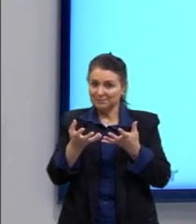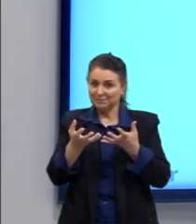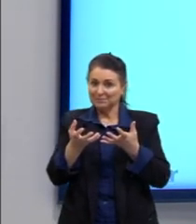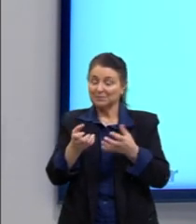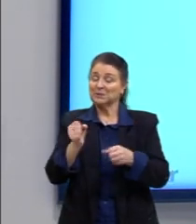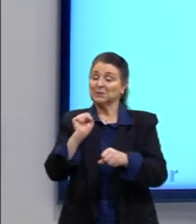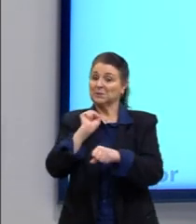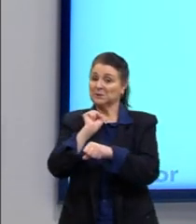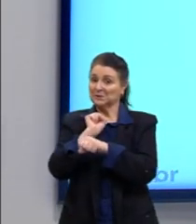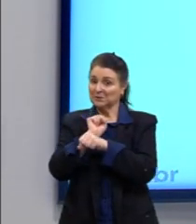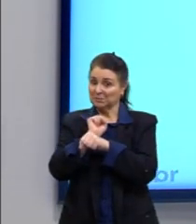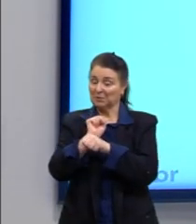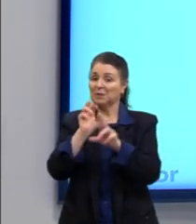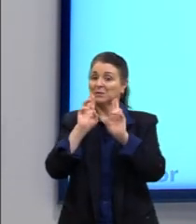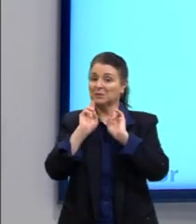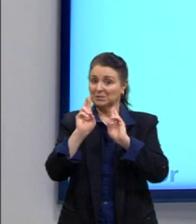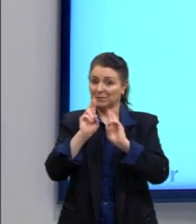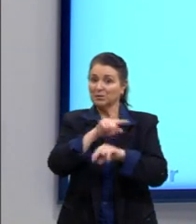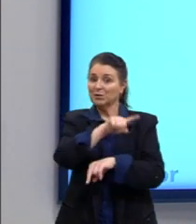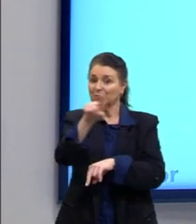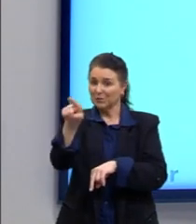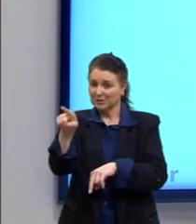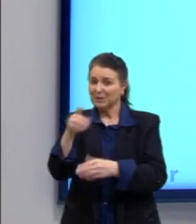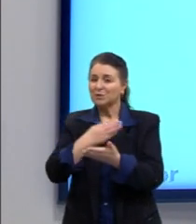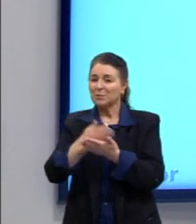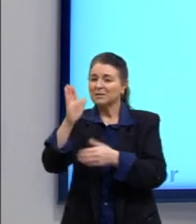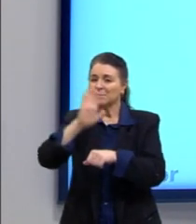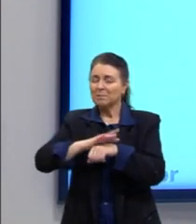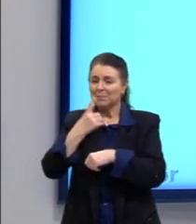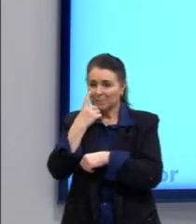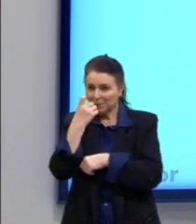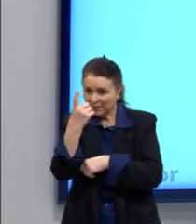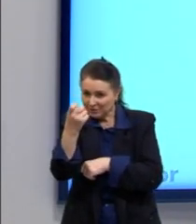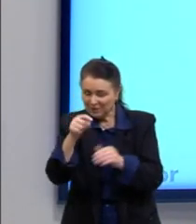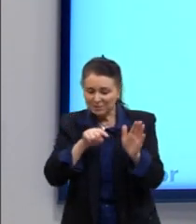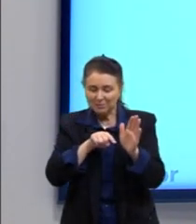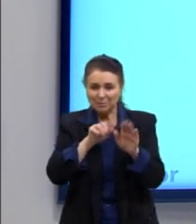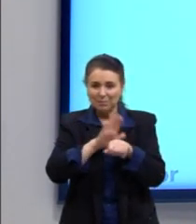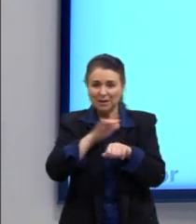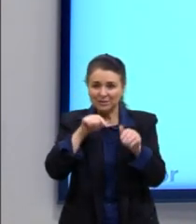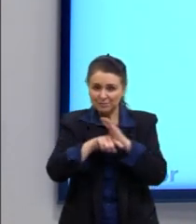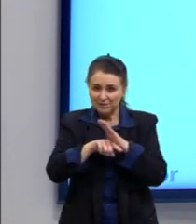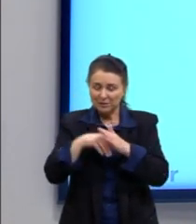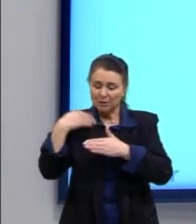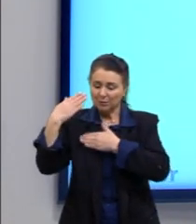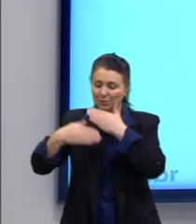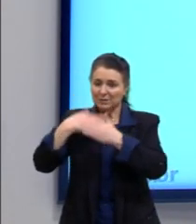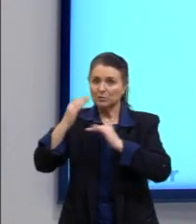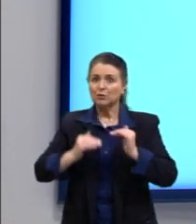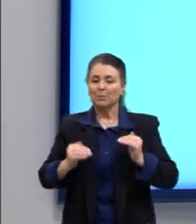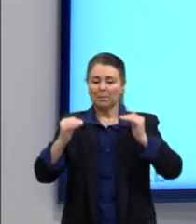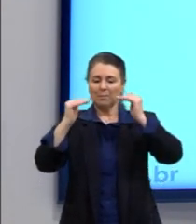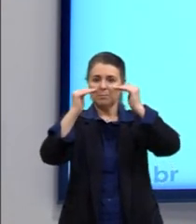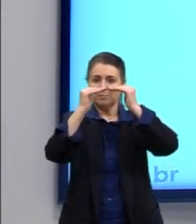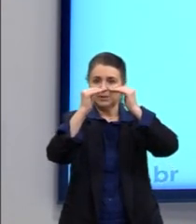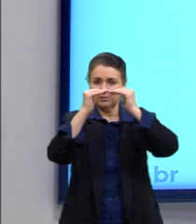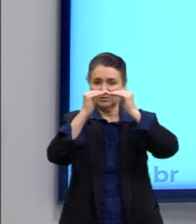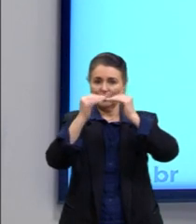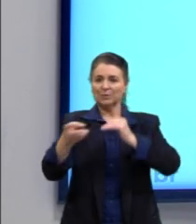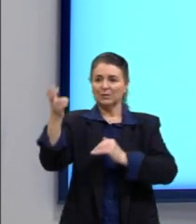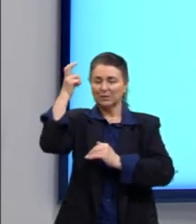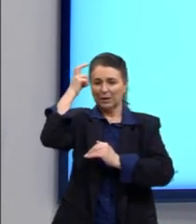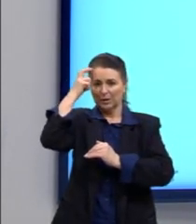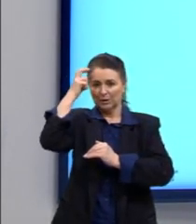tenha despertado essa curiosidade para você buscar mais sobre esse processo de padronização que a indústria cultural